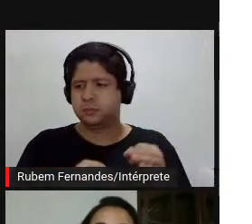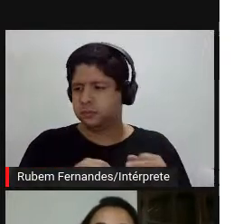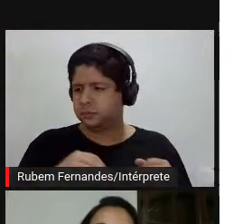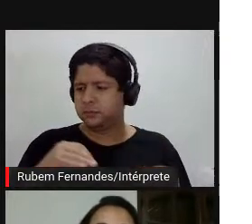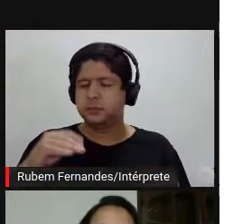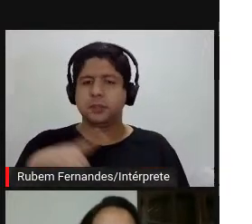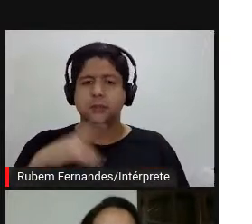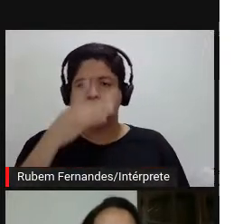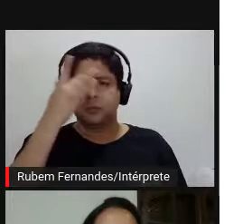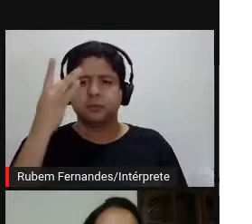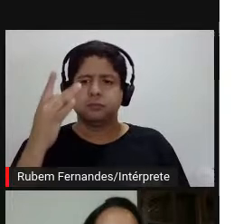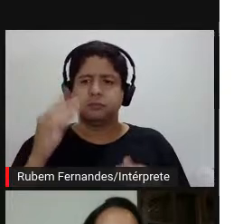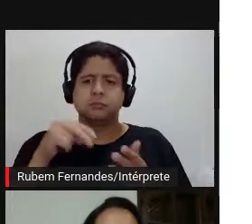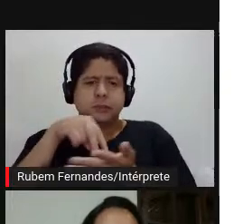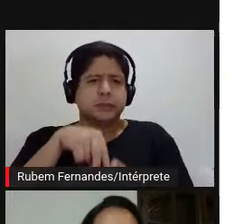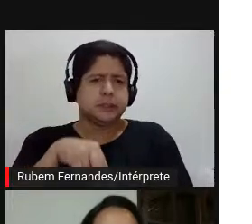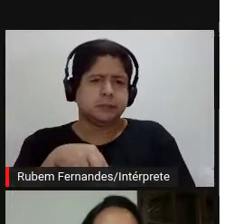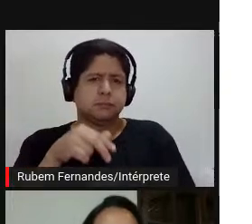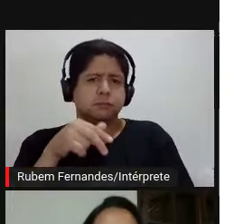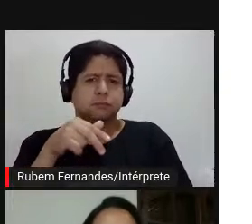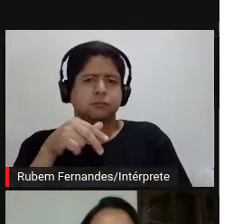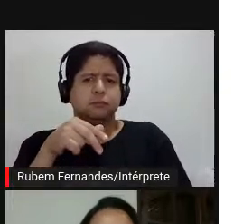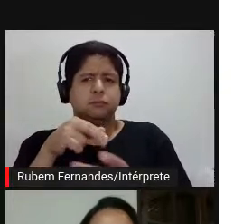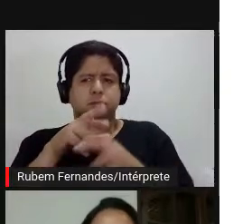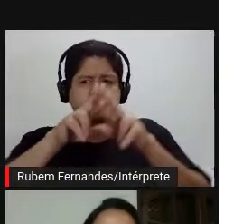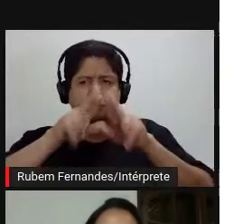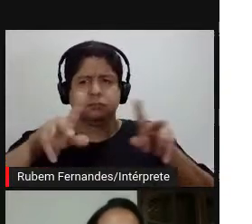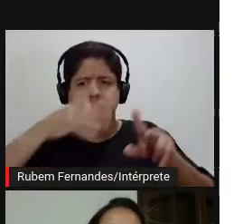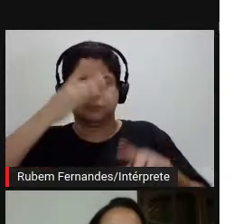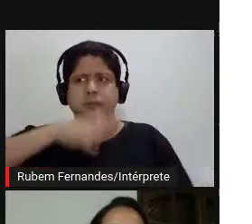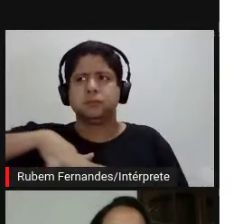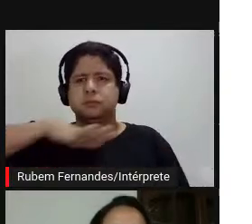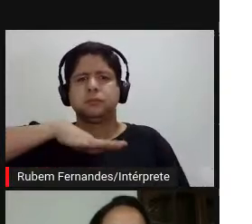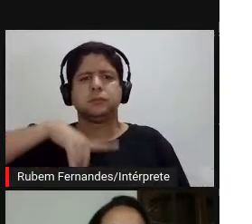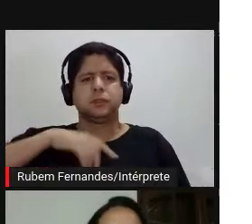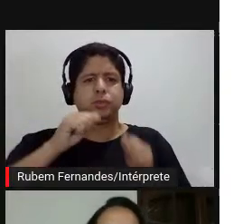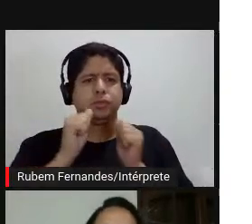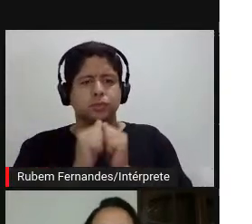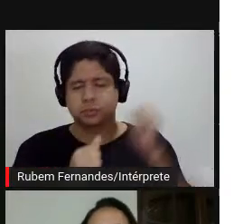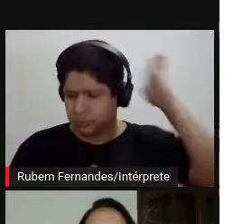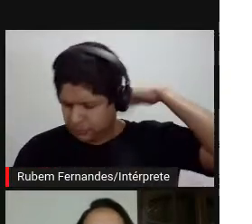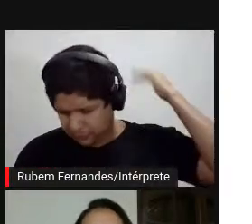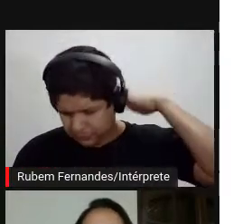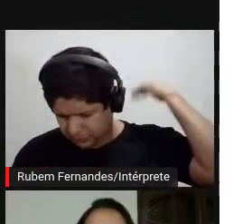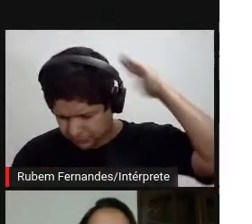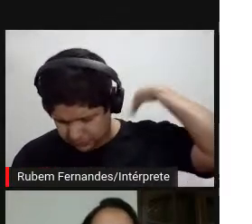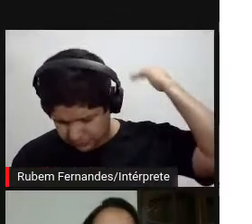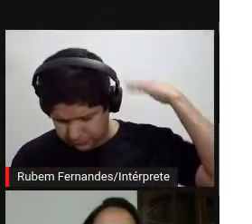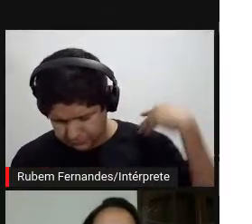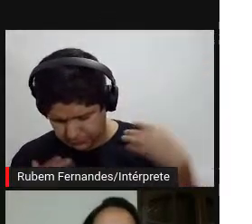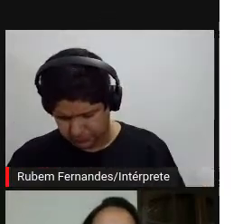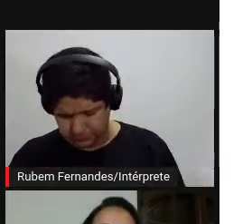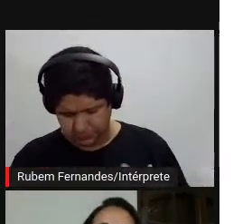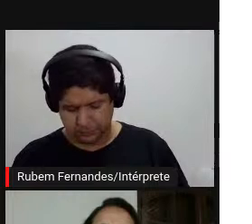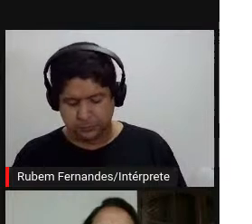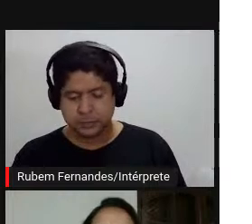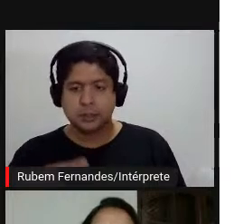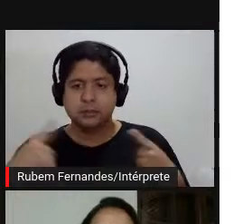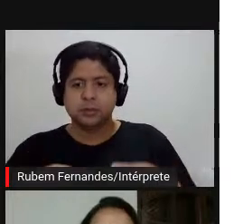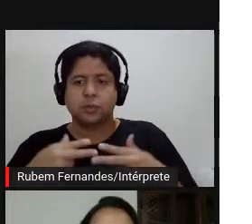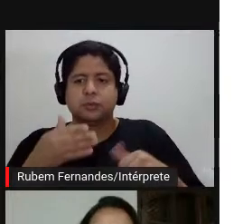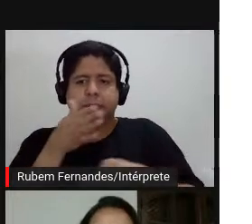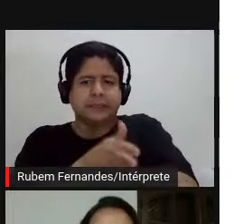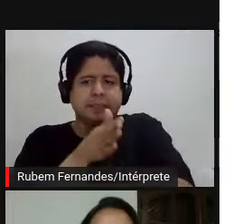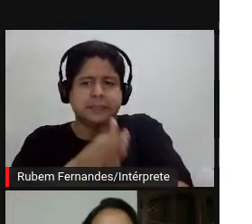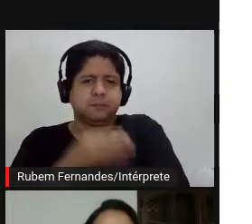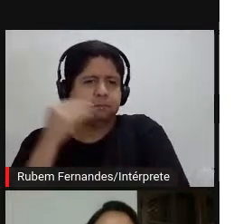deixando como figurante esses outros agentes que a gente mencionou, né, que são humanos e também não humanos que vão interferir nessa experiência